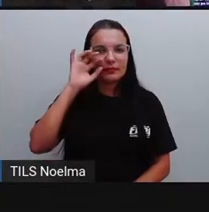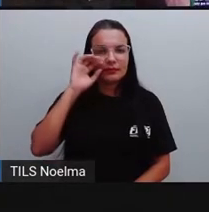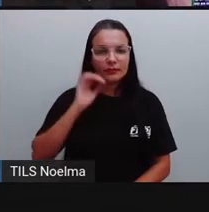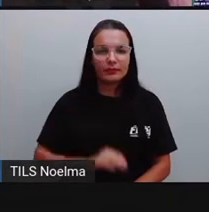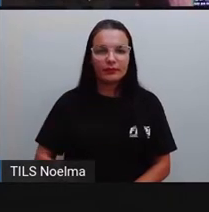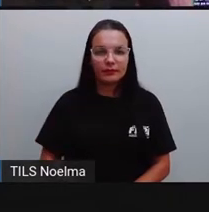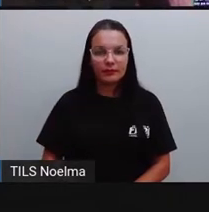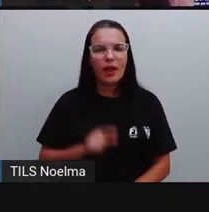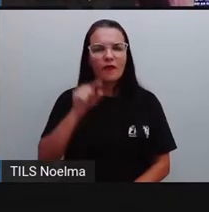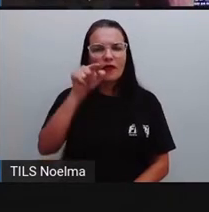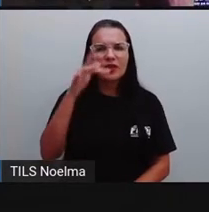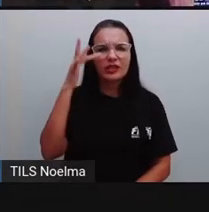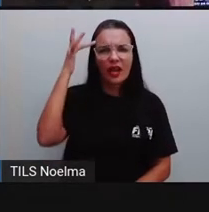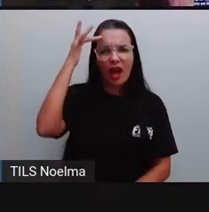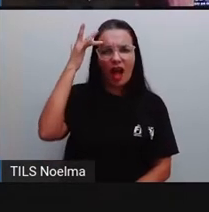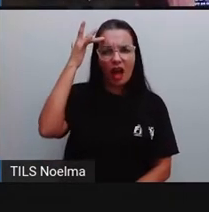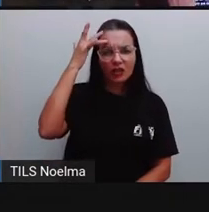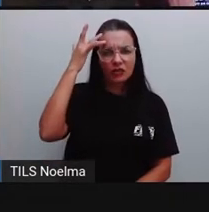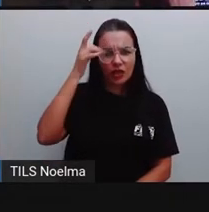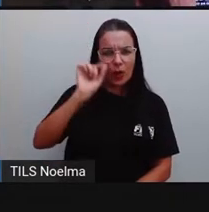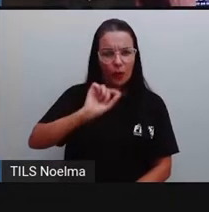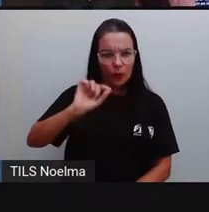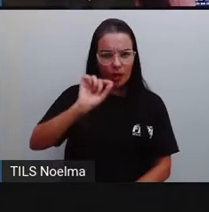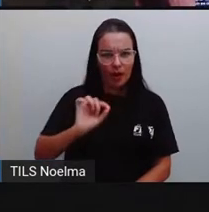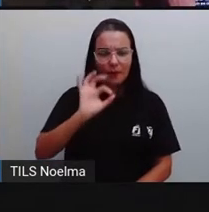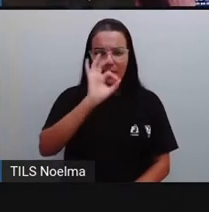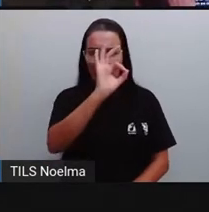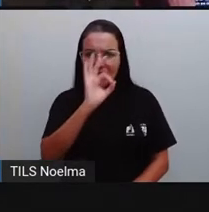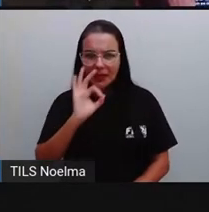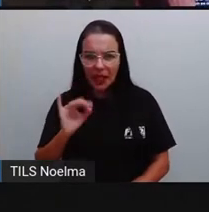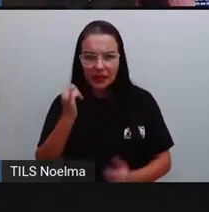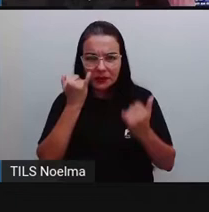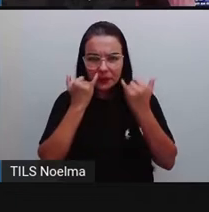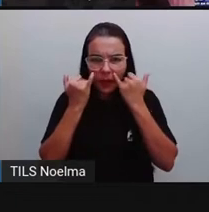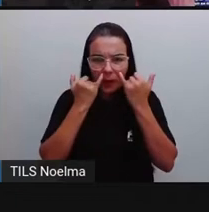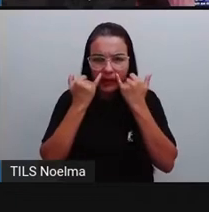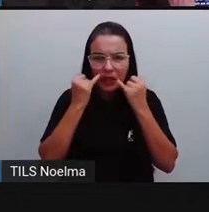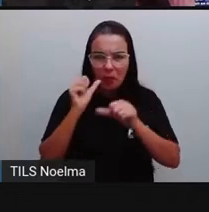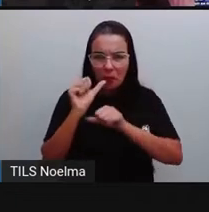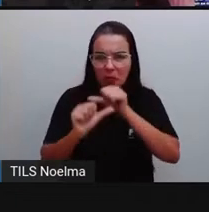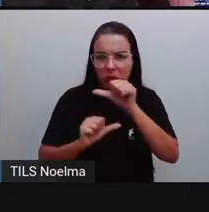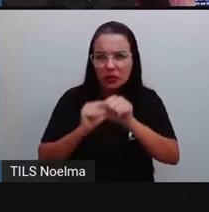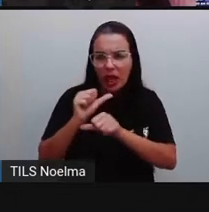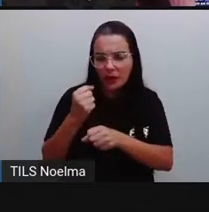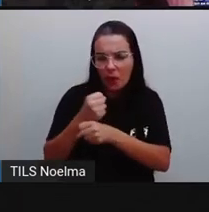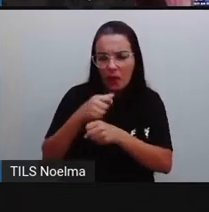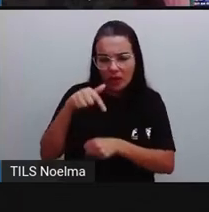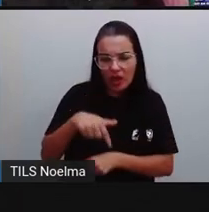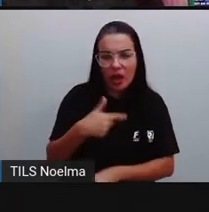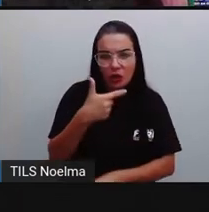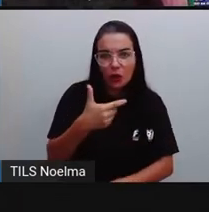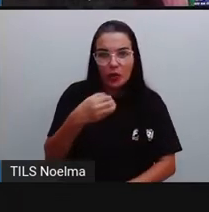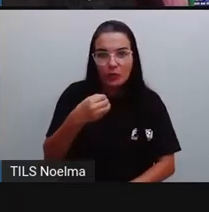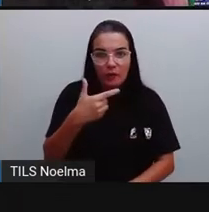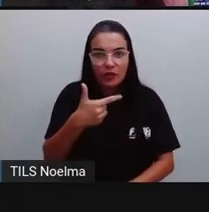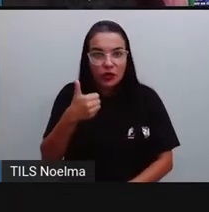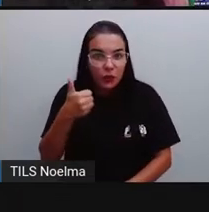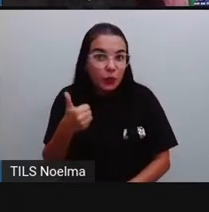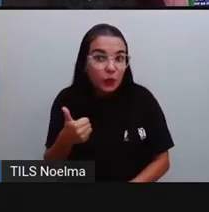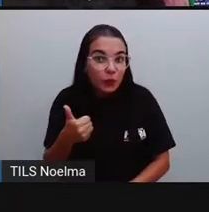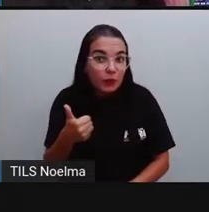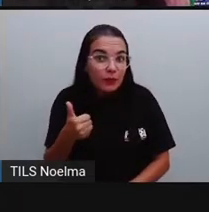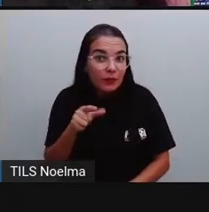Você acha que esses dados, eles mudaram em relação a 2021?